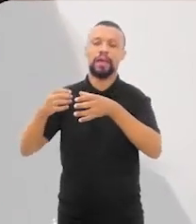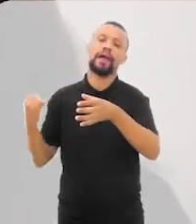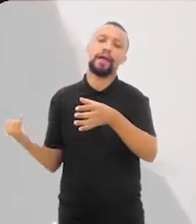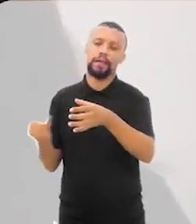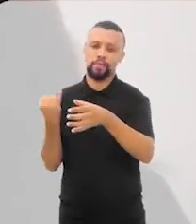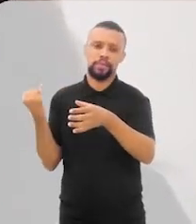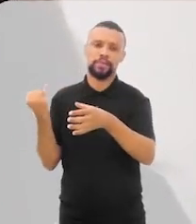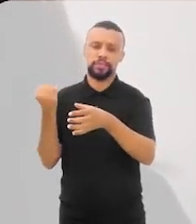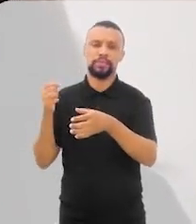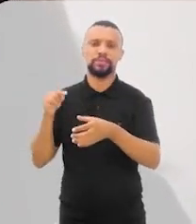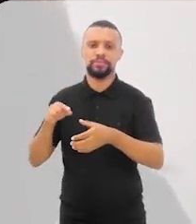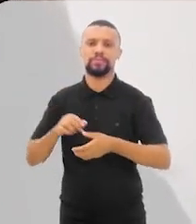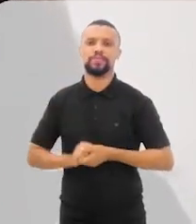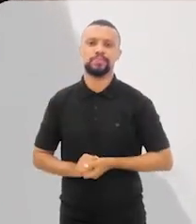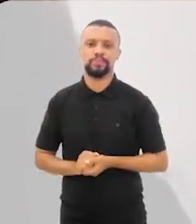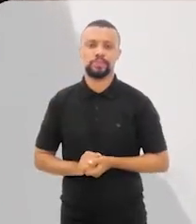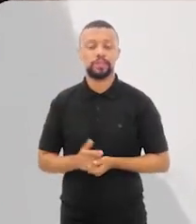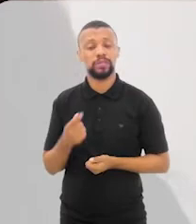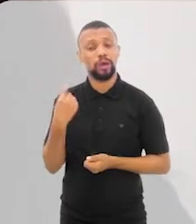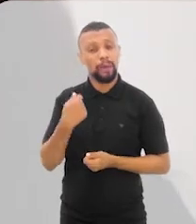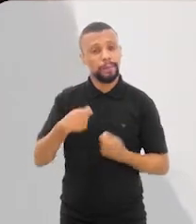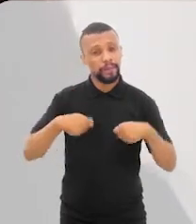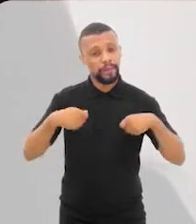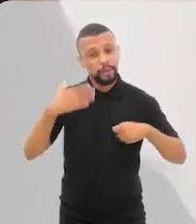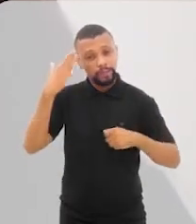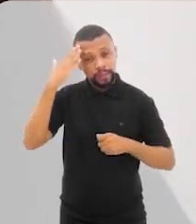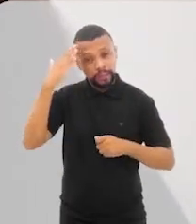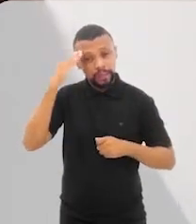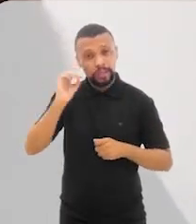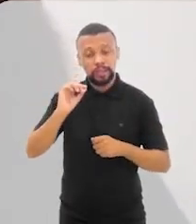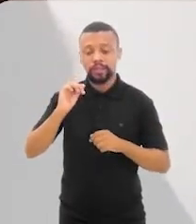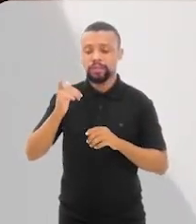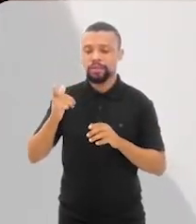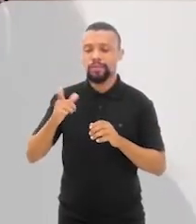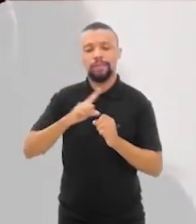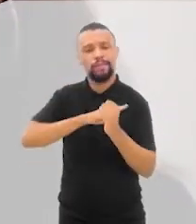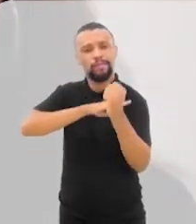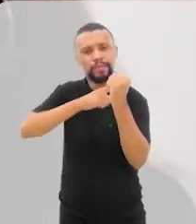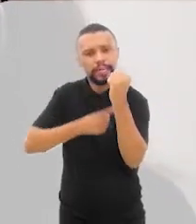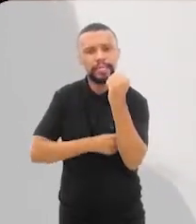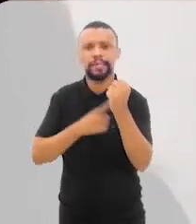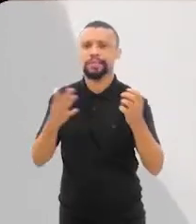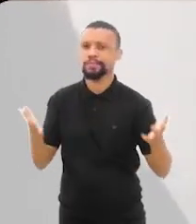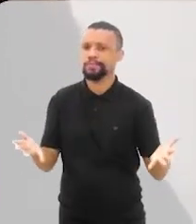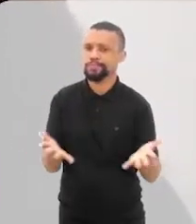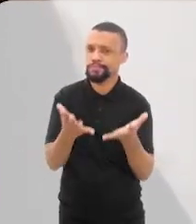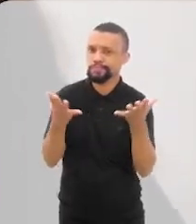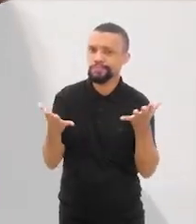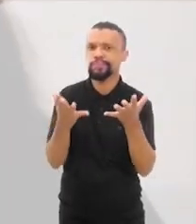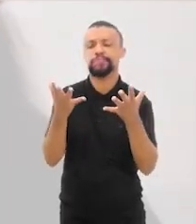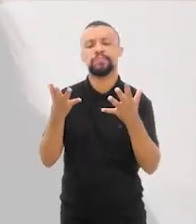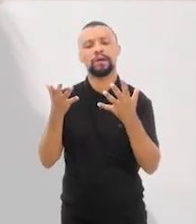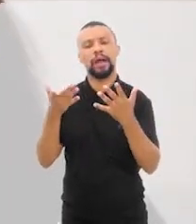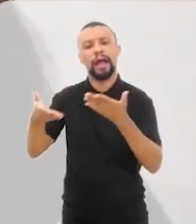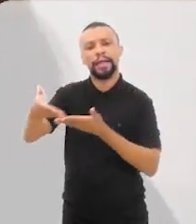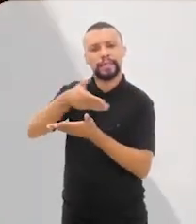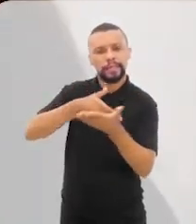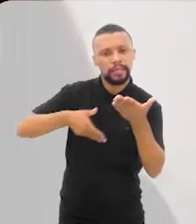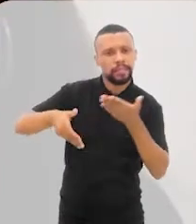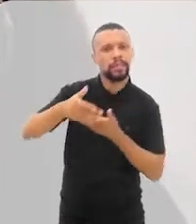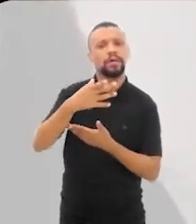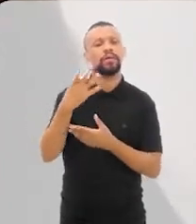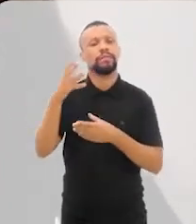necessário. Então, a gente tem que entender que o fortalecimento, seja da inovação social, através das legislações que estão vindo,